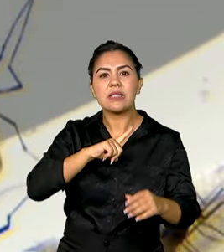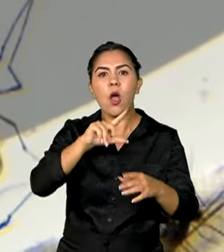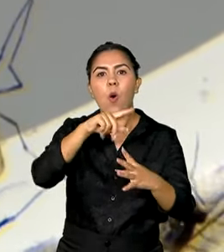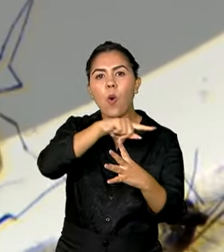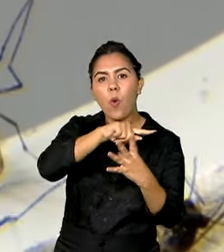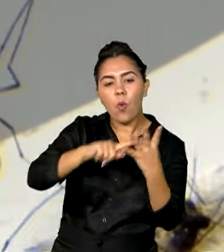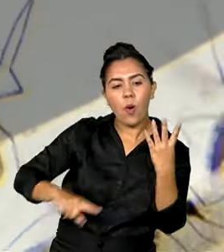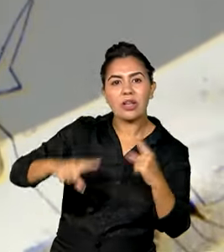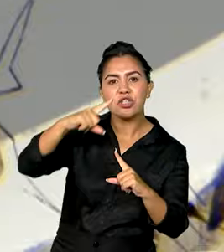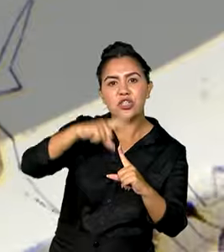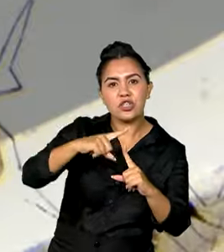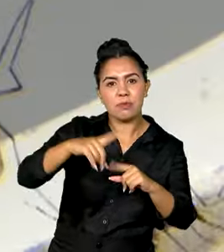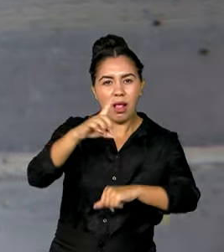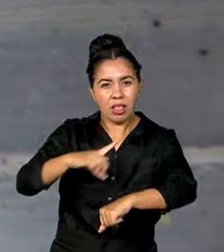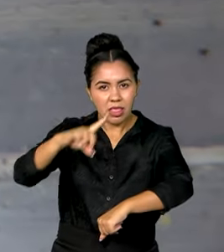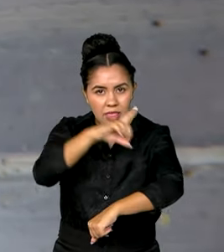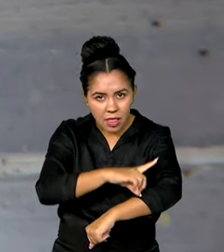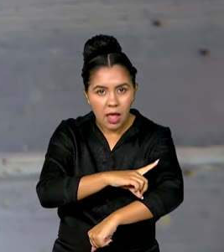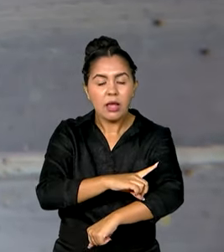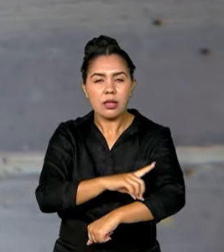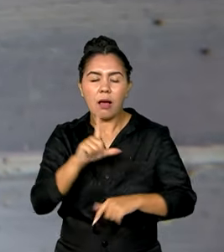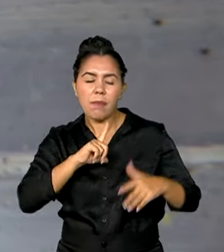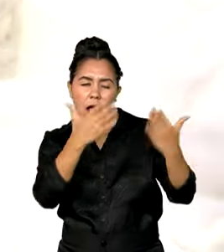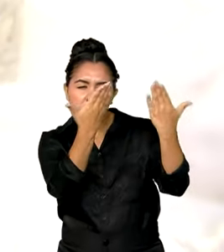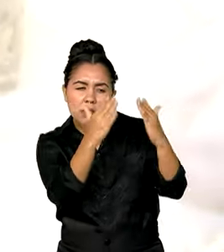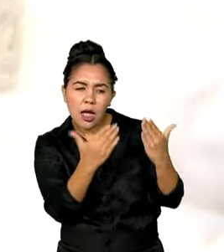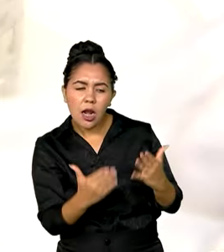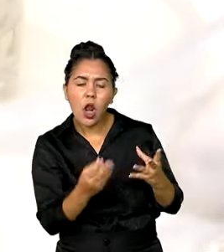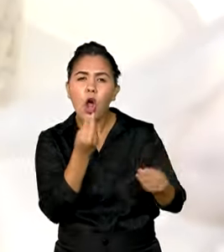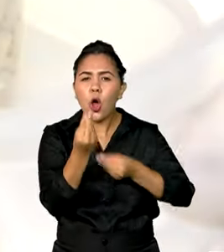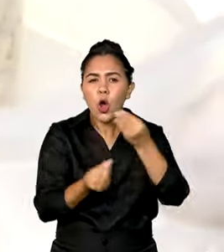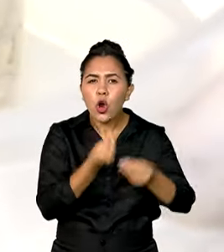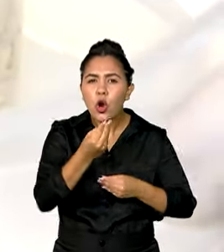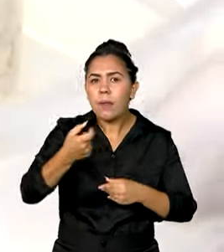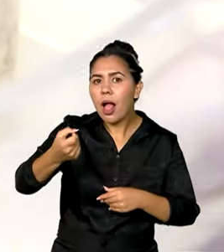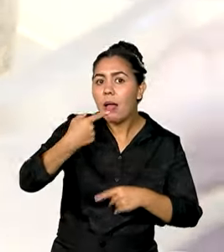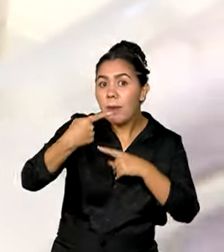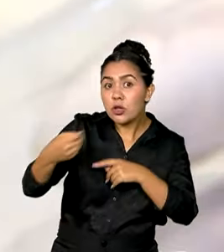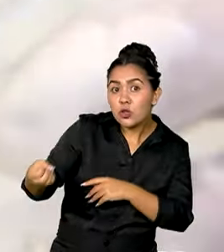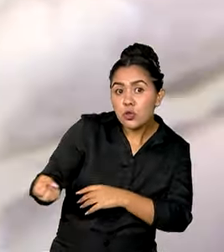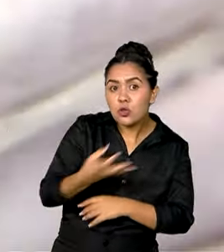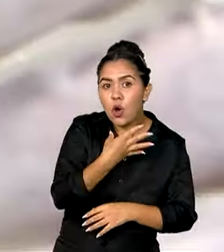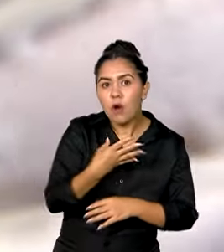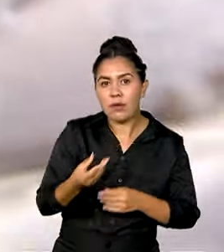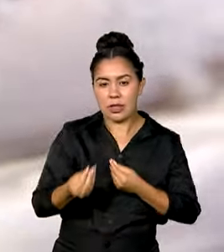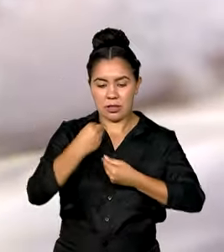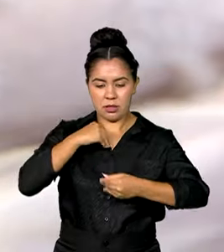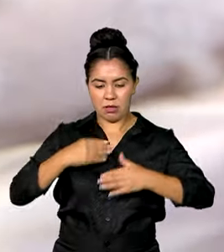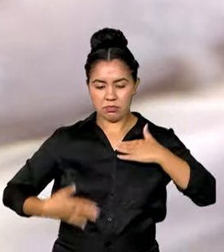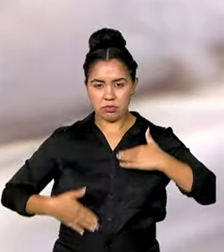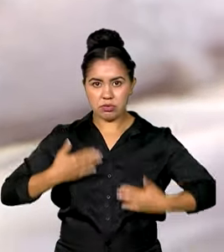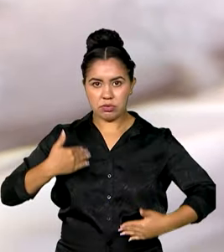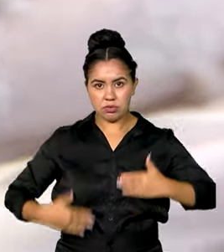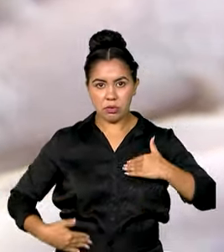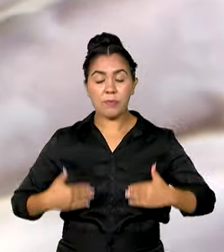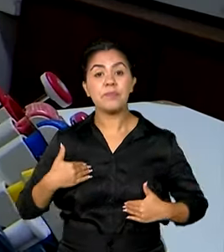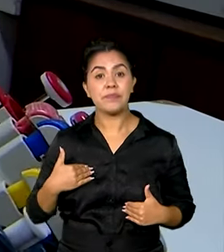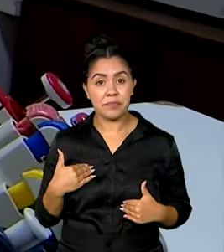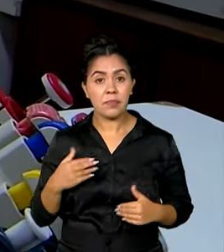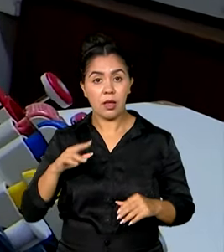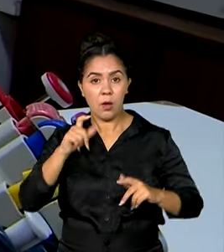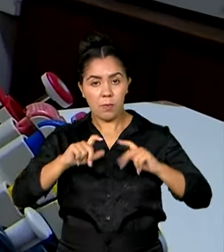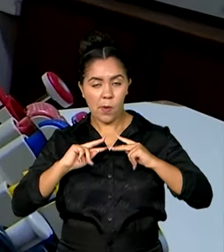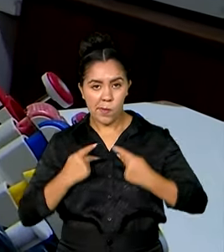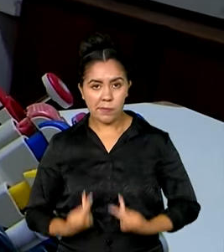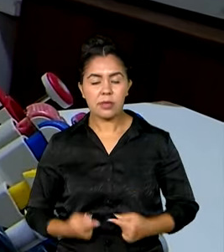vírus da dengue. Os ensaios clínicos analisam como esse novo medicamento age em seres humanos. Após os estudos e a